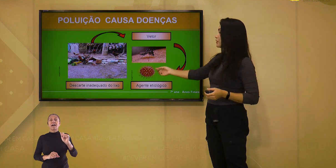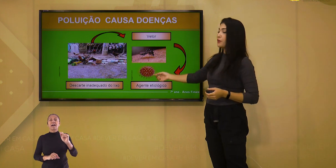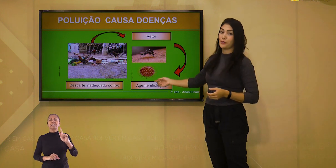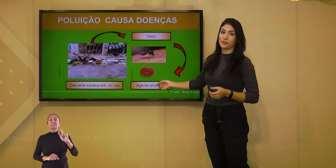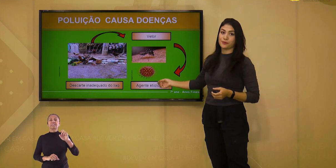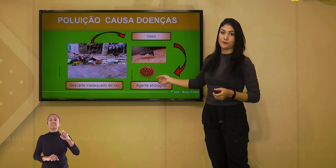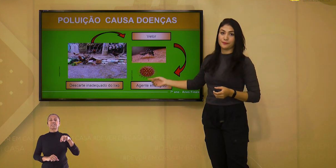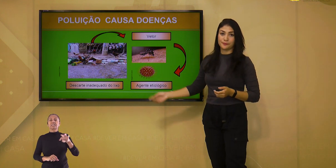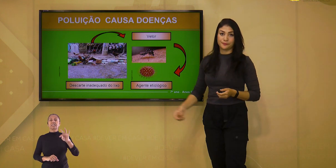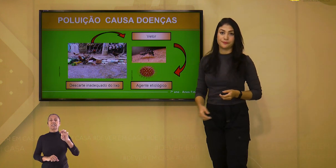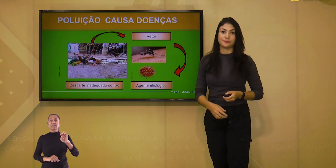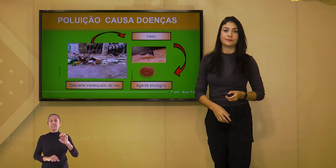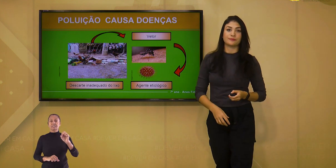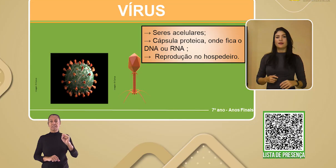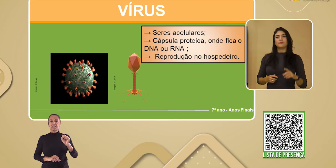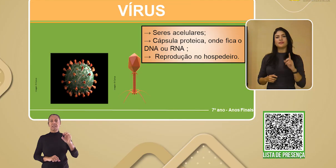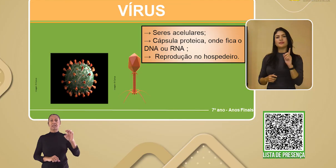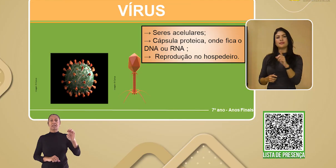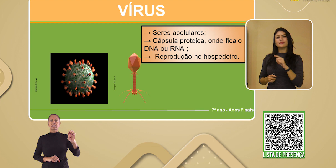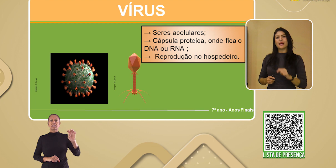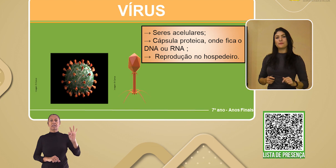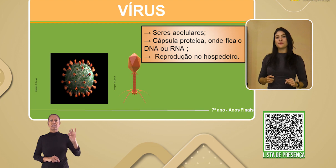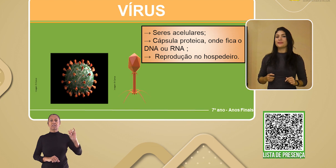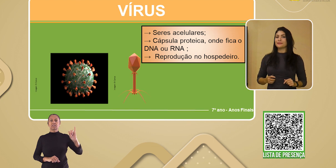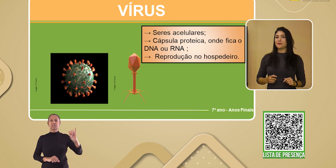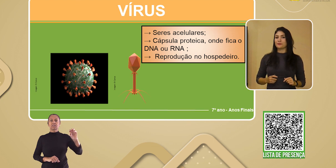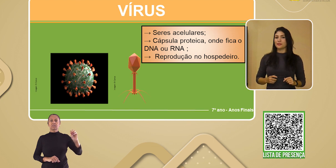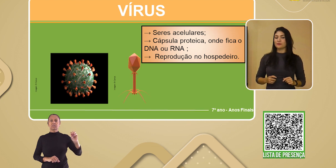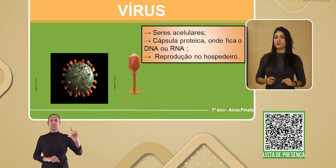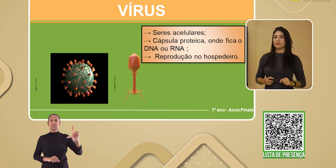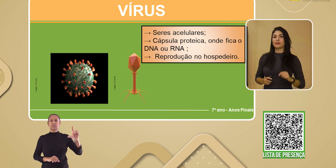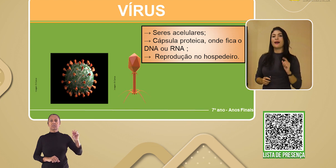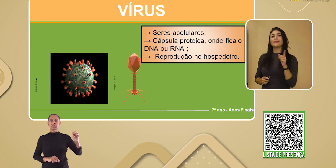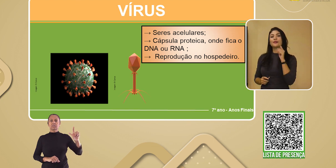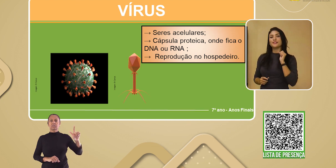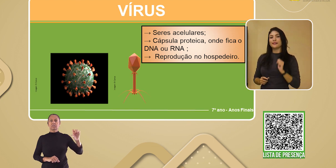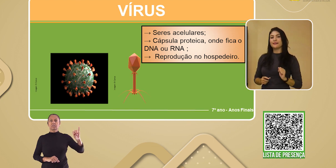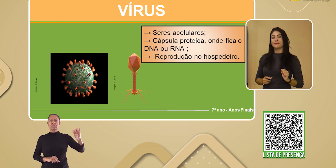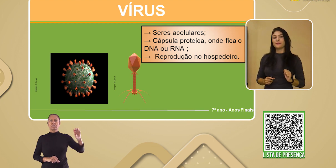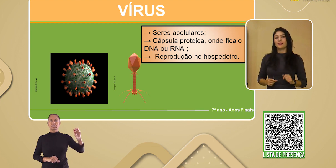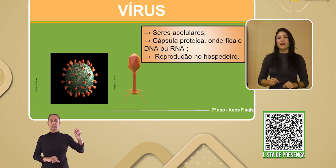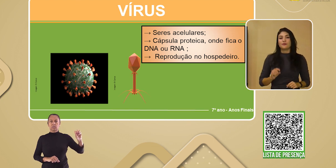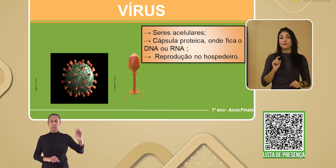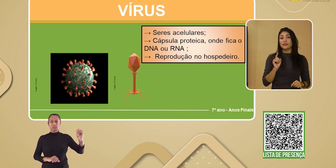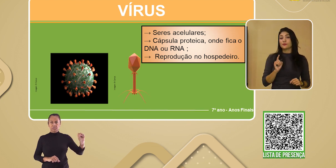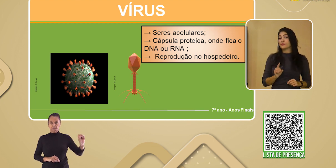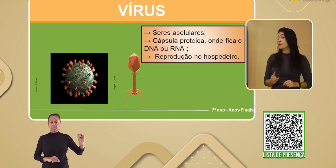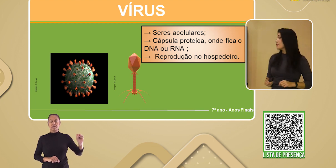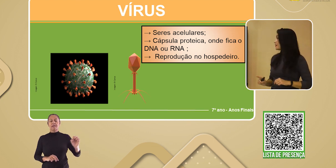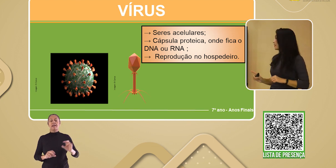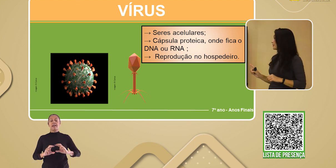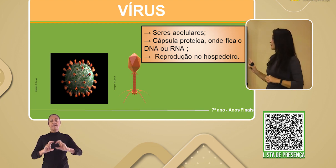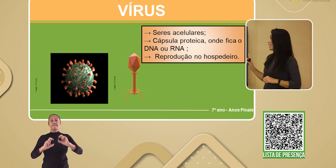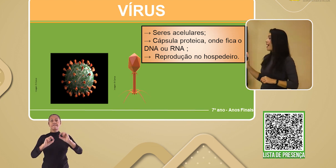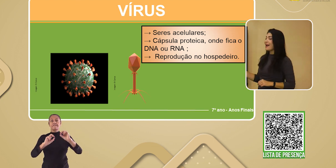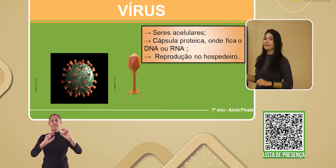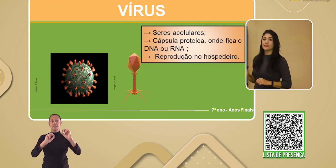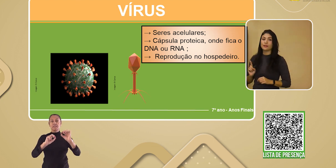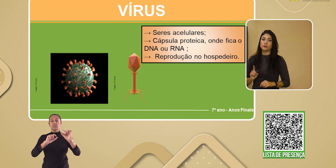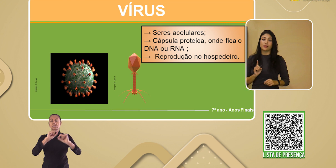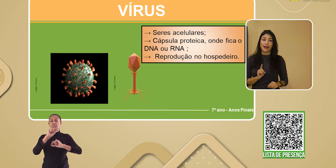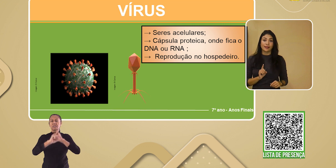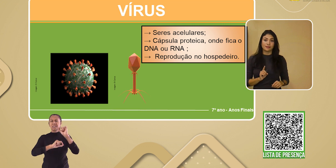etiológico. Mas você sabe o que são vírus? Anote aí! Vírus são seres